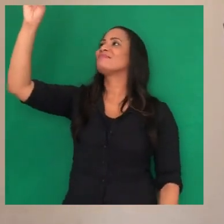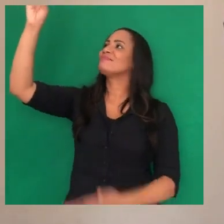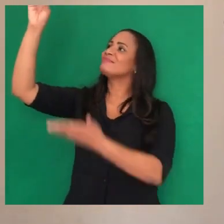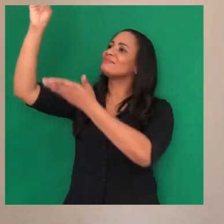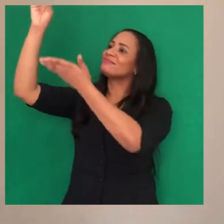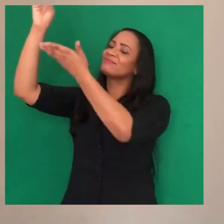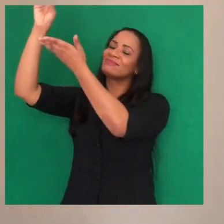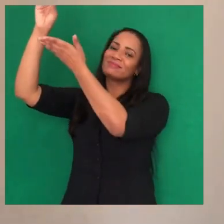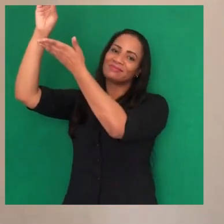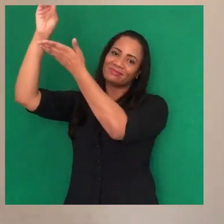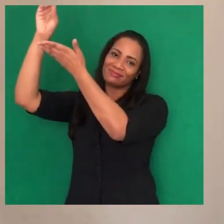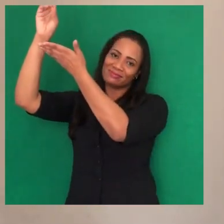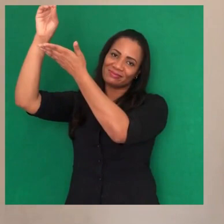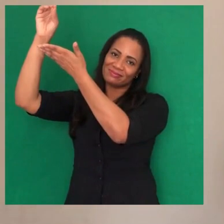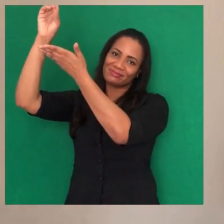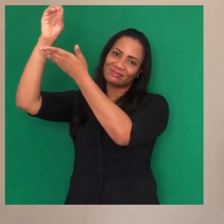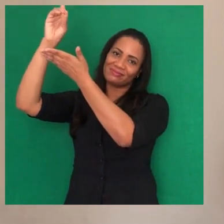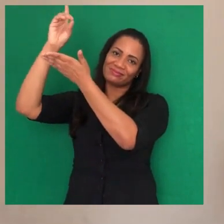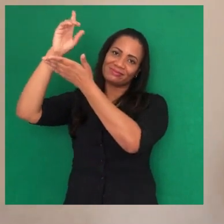Deus.